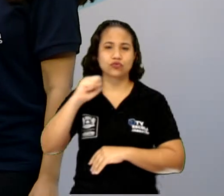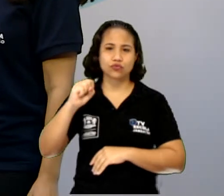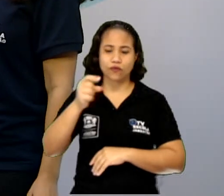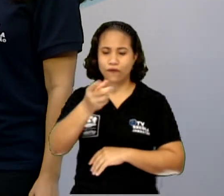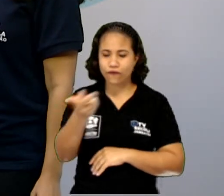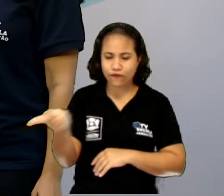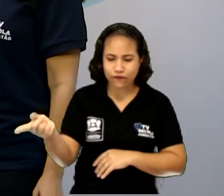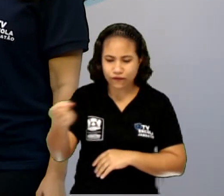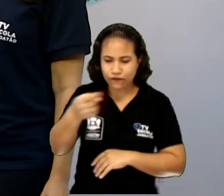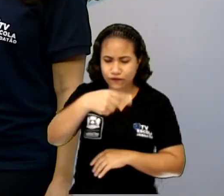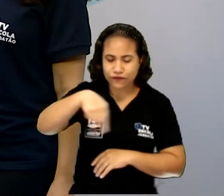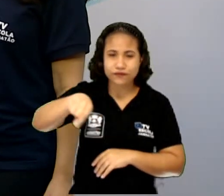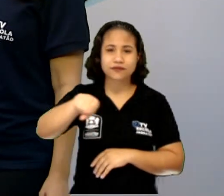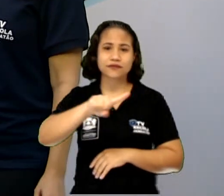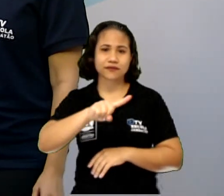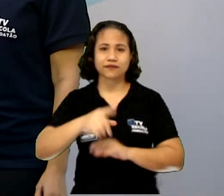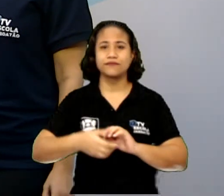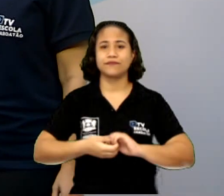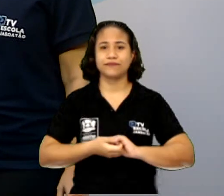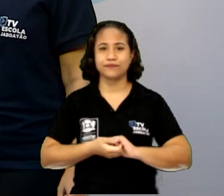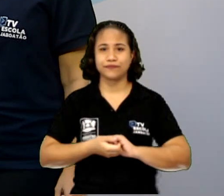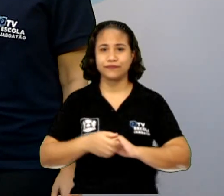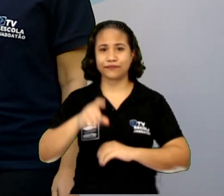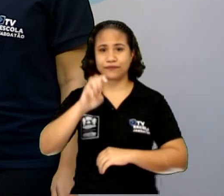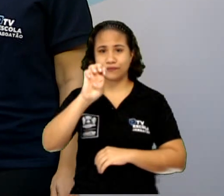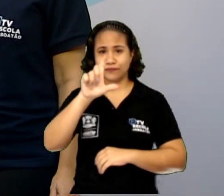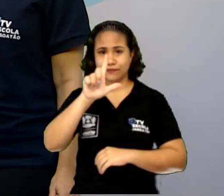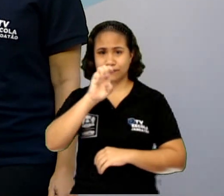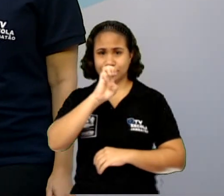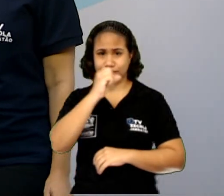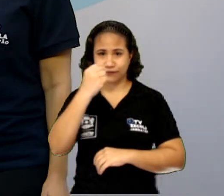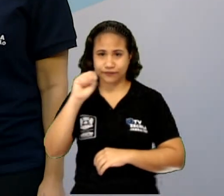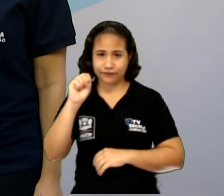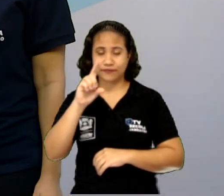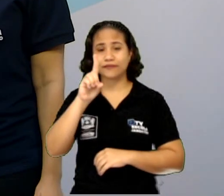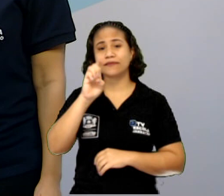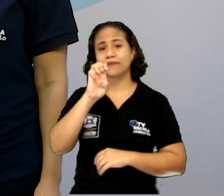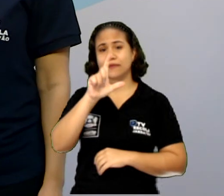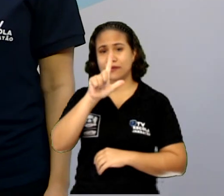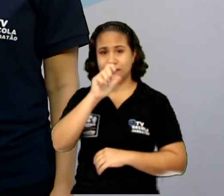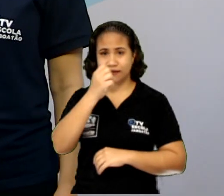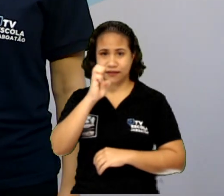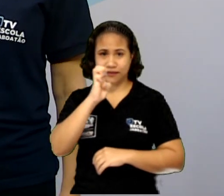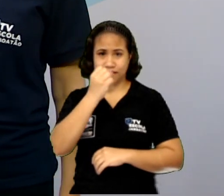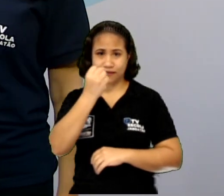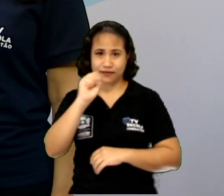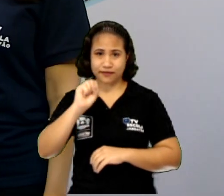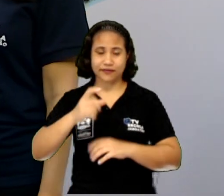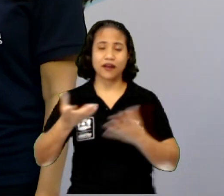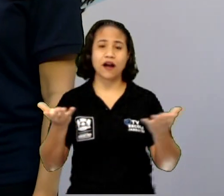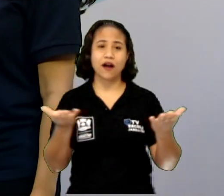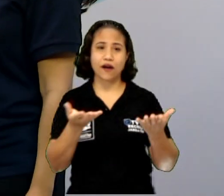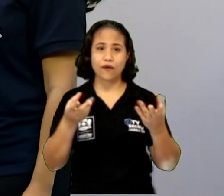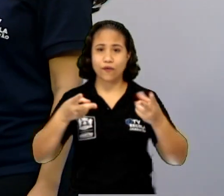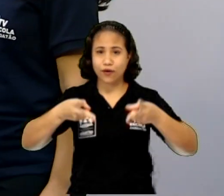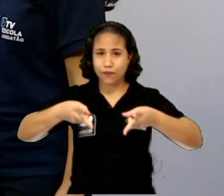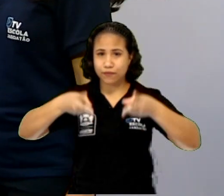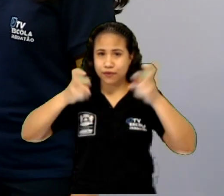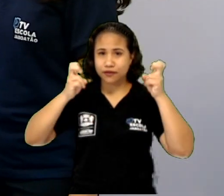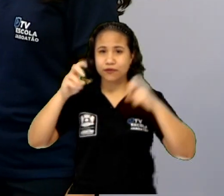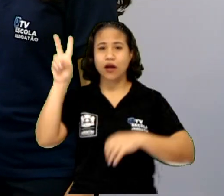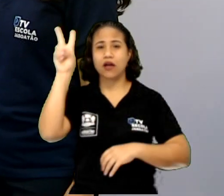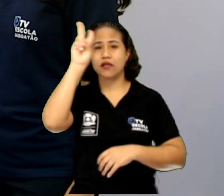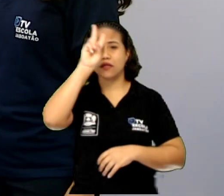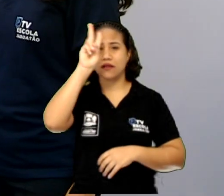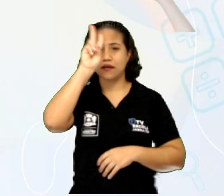de vocês, eles, deles. Certo? Aí, a gente agora vai ver, para lembrar,